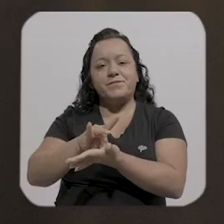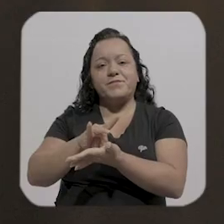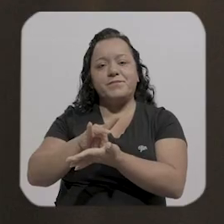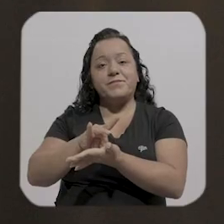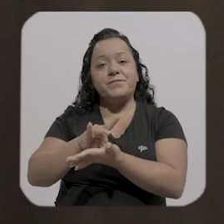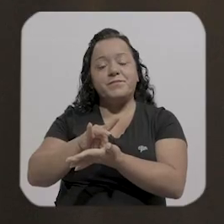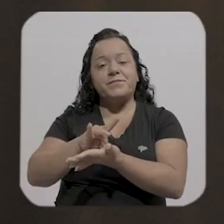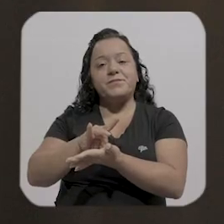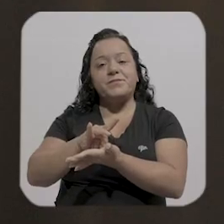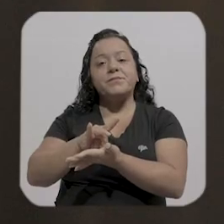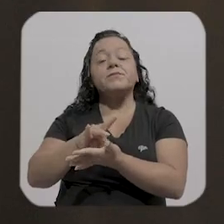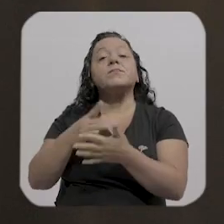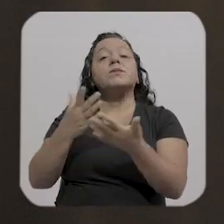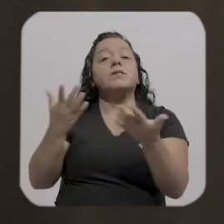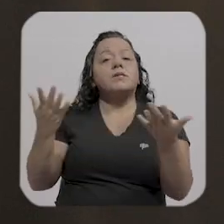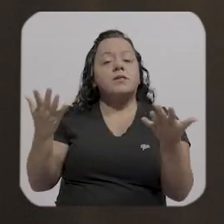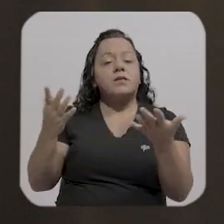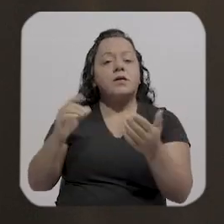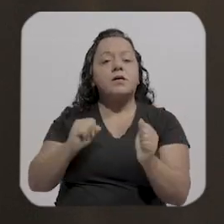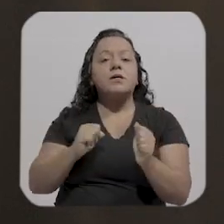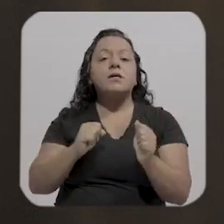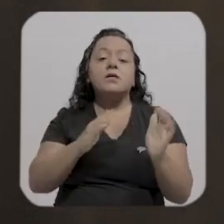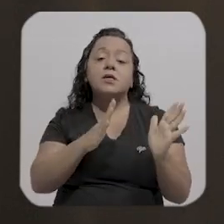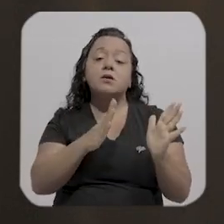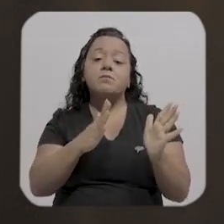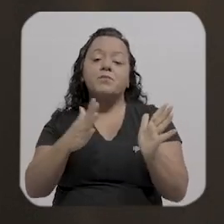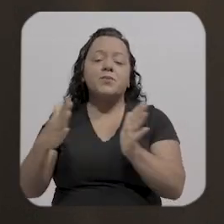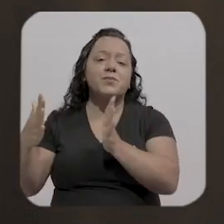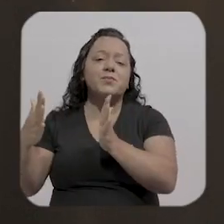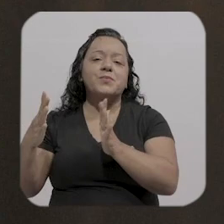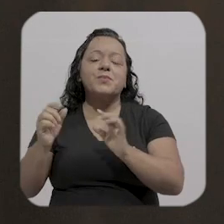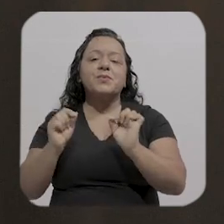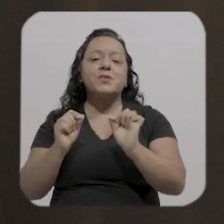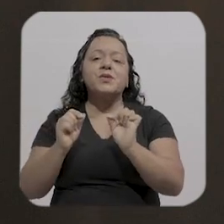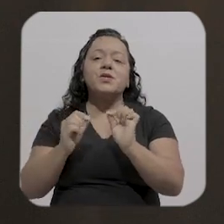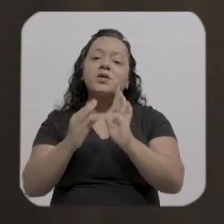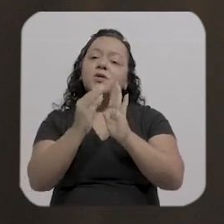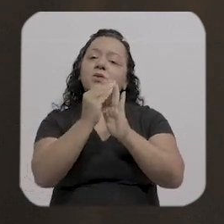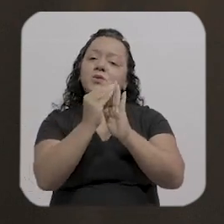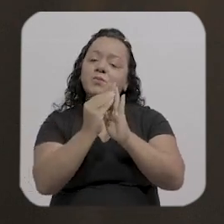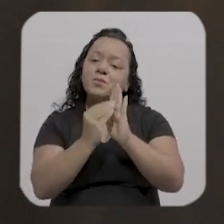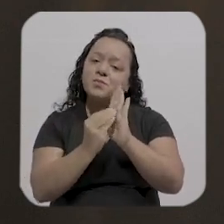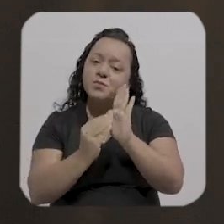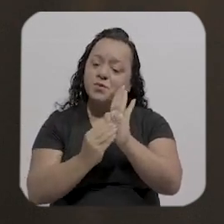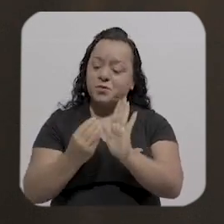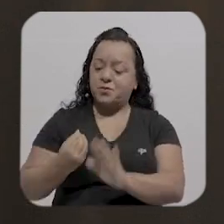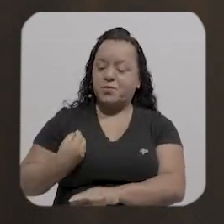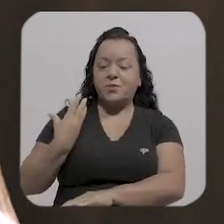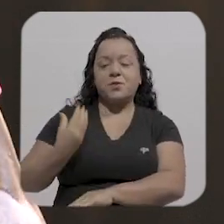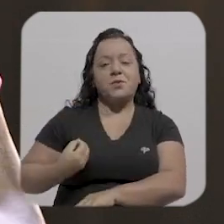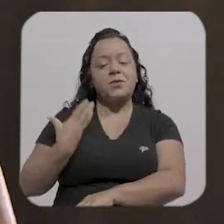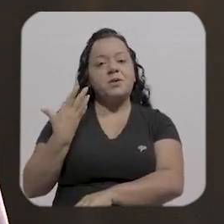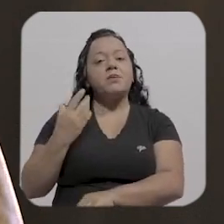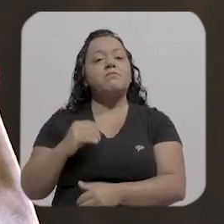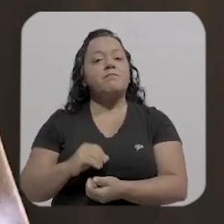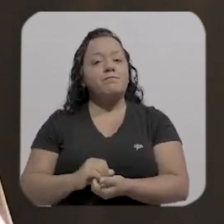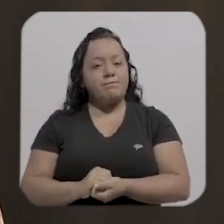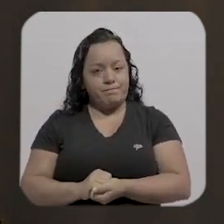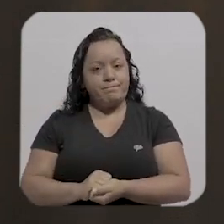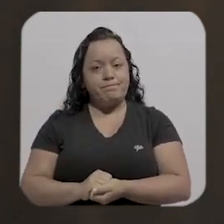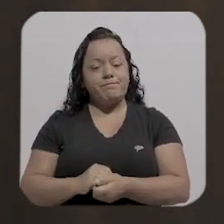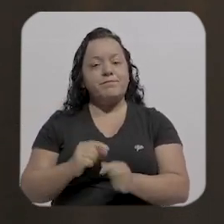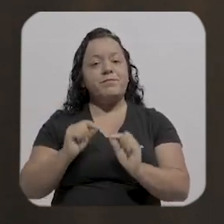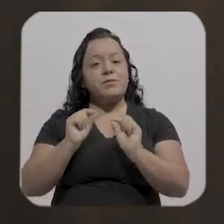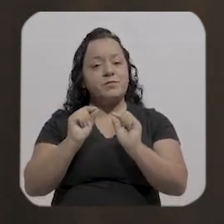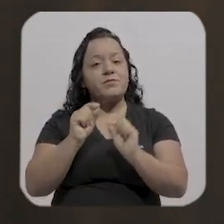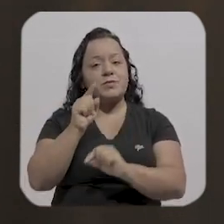esse esse processo de compor um poema pra mim foi muito isso assim eu consegui como